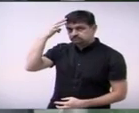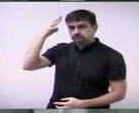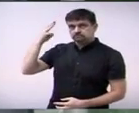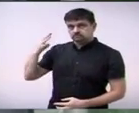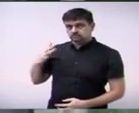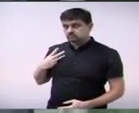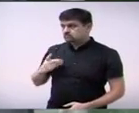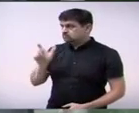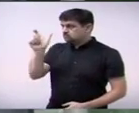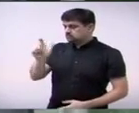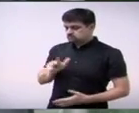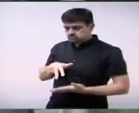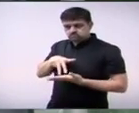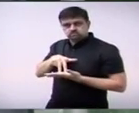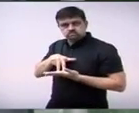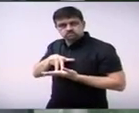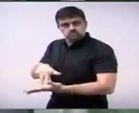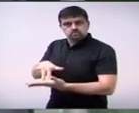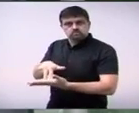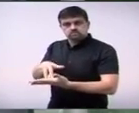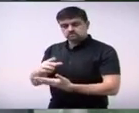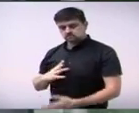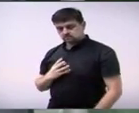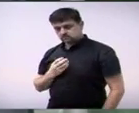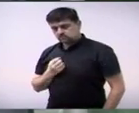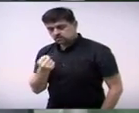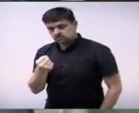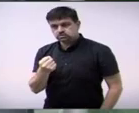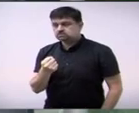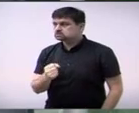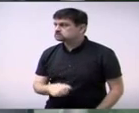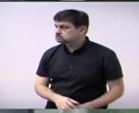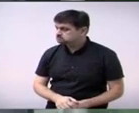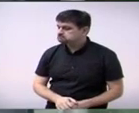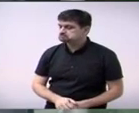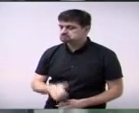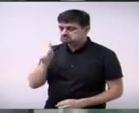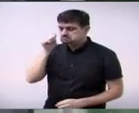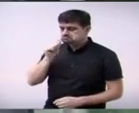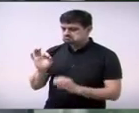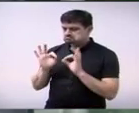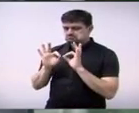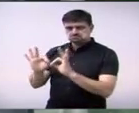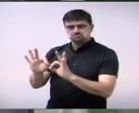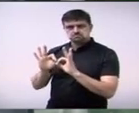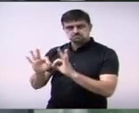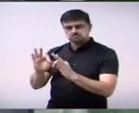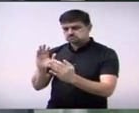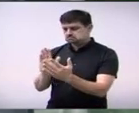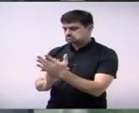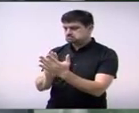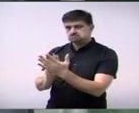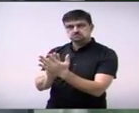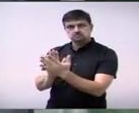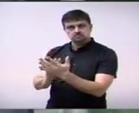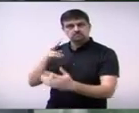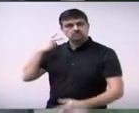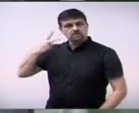postura firme determinada e bastante marcante como mulher, como vereadora